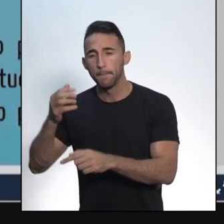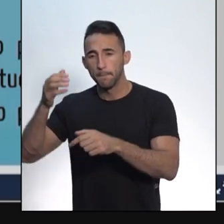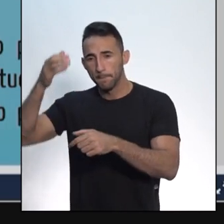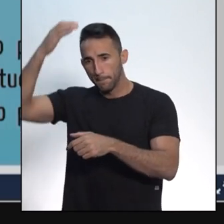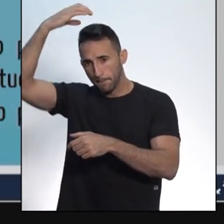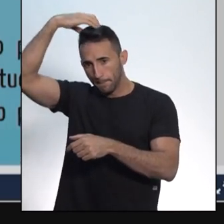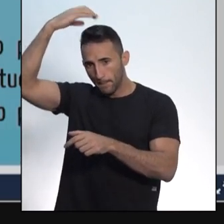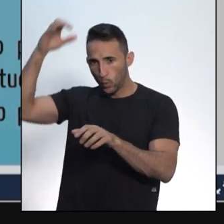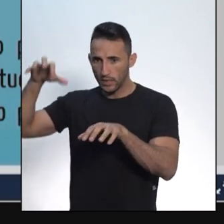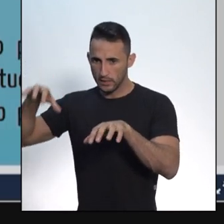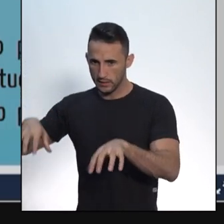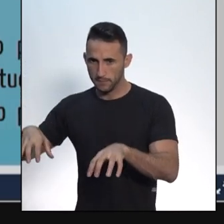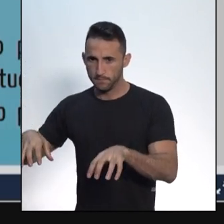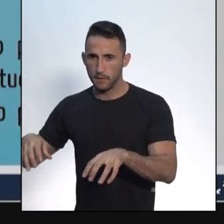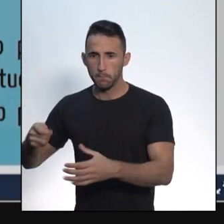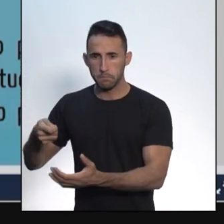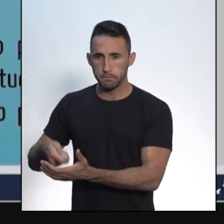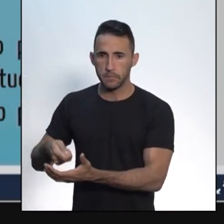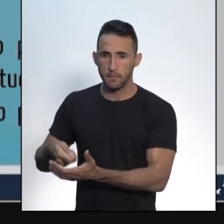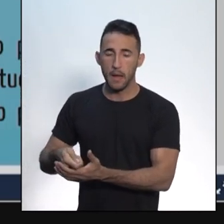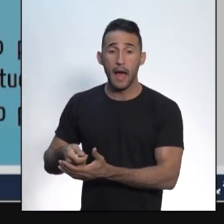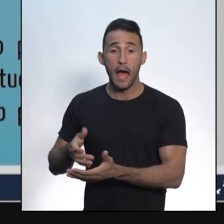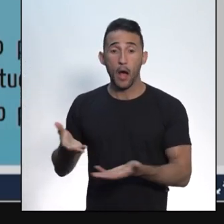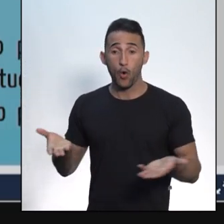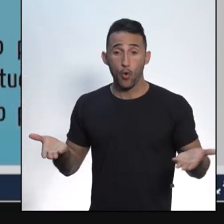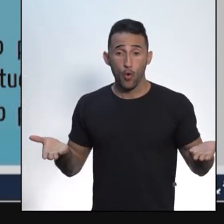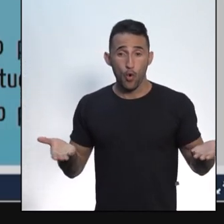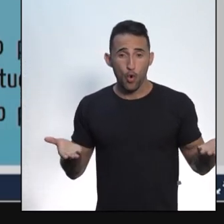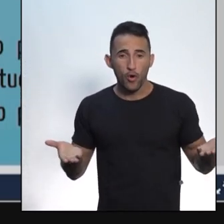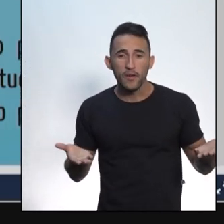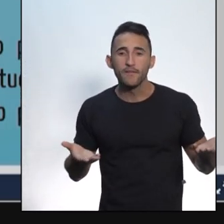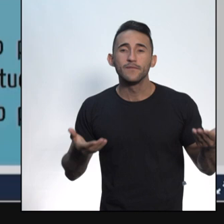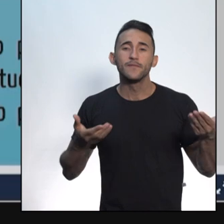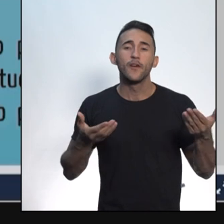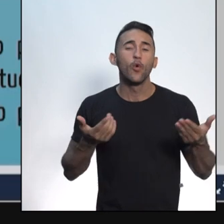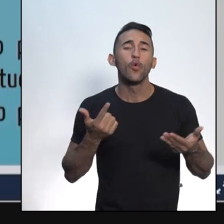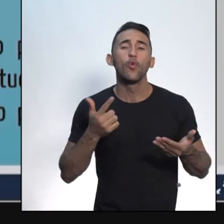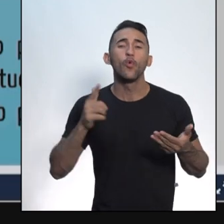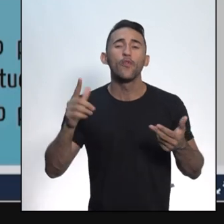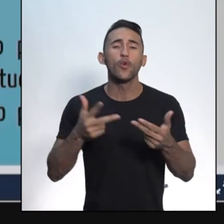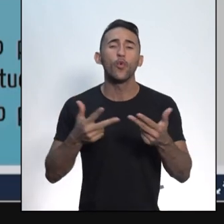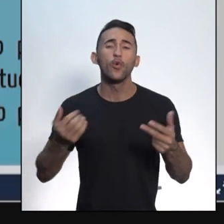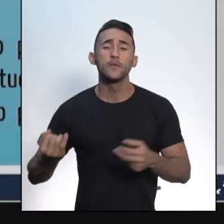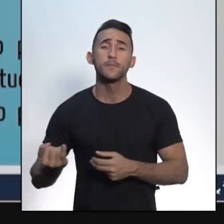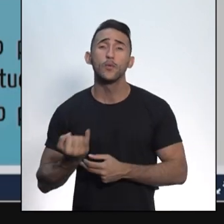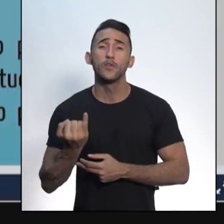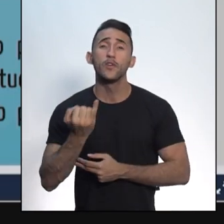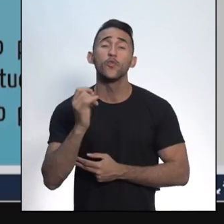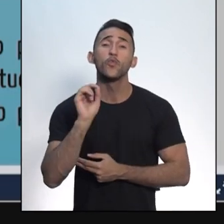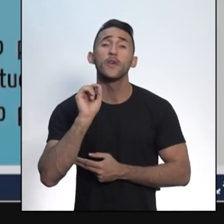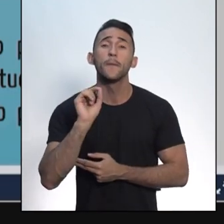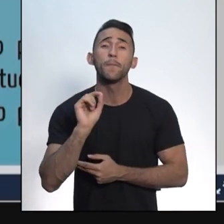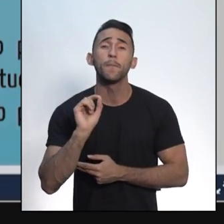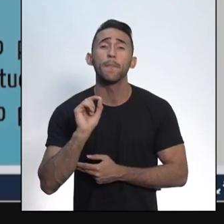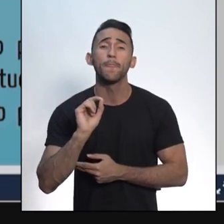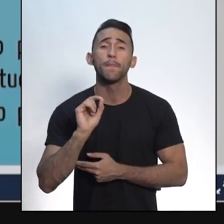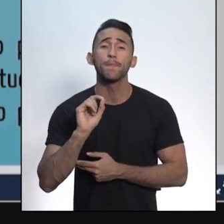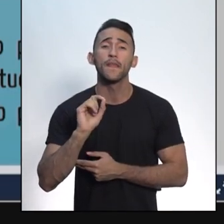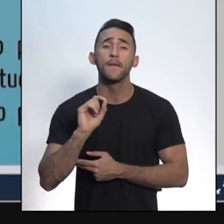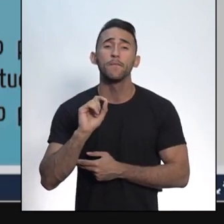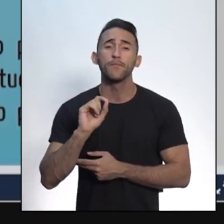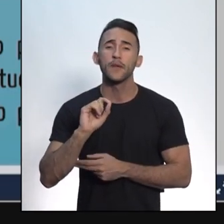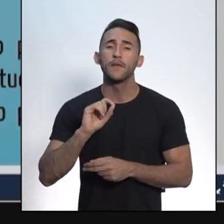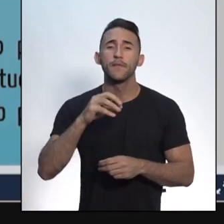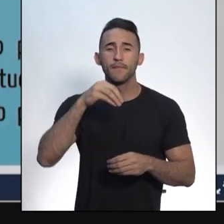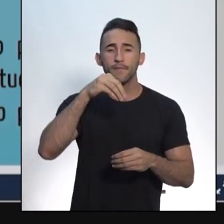absolutista. E aqui, vamos falar de algo muito importante, da noção de república no Estado